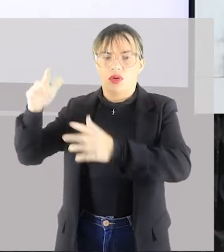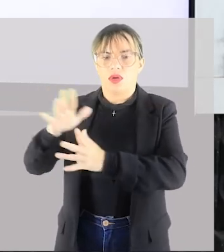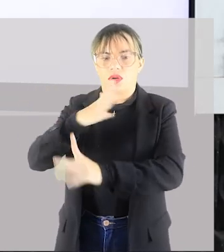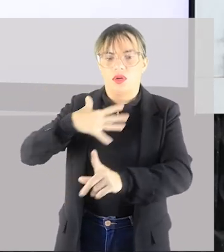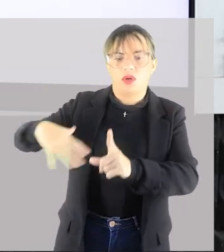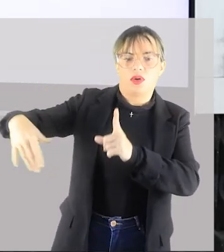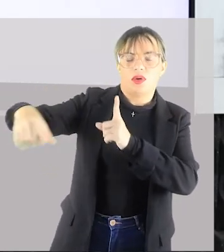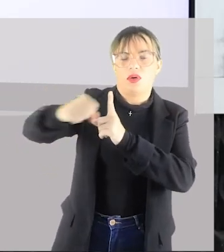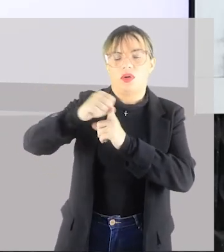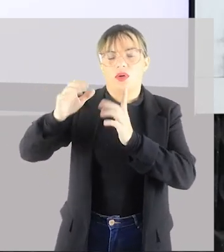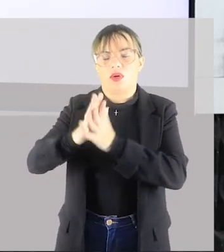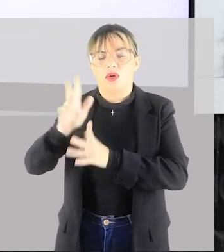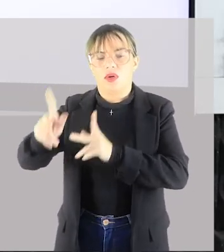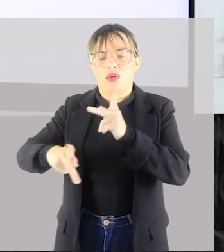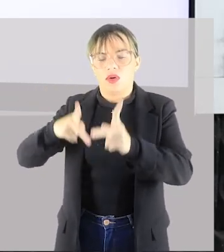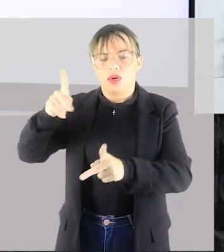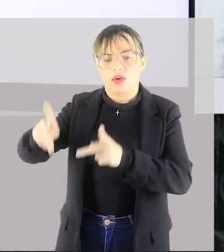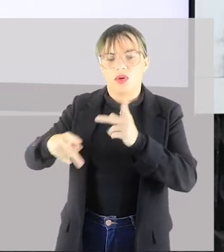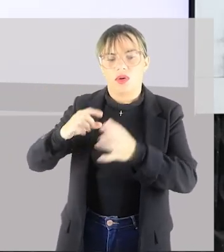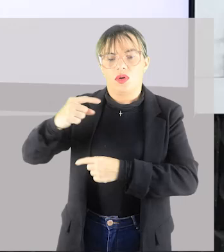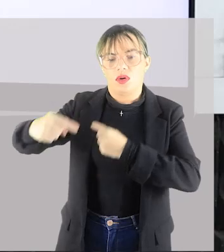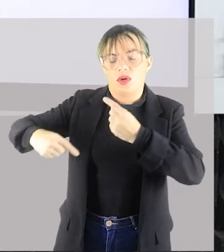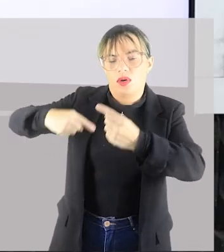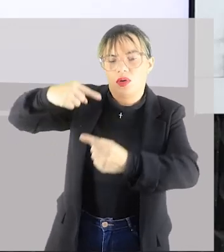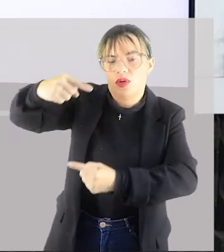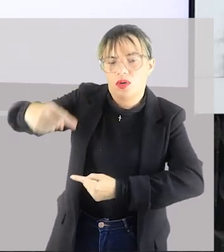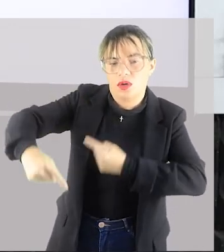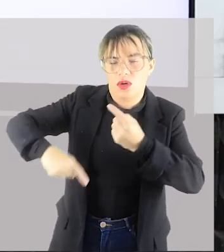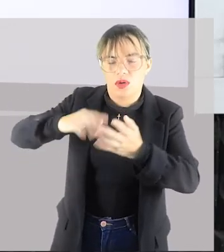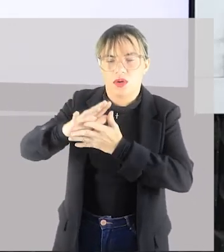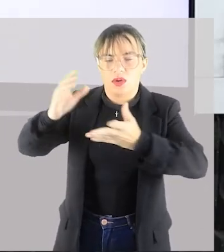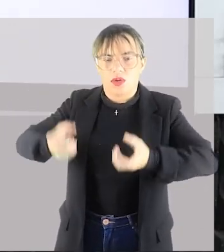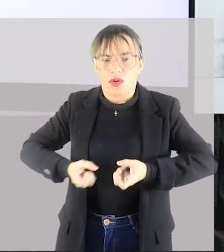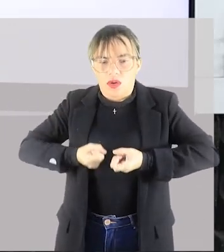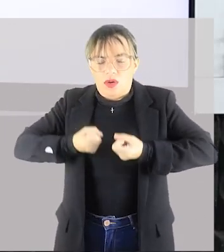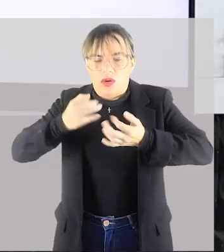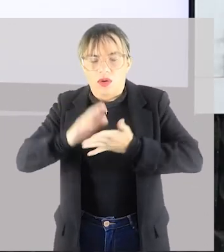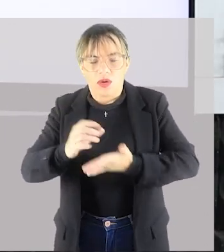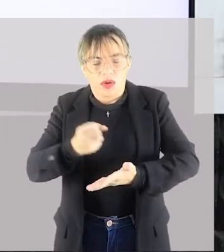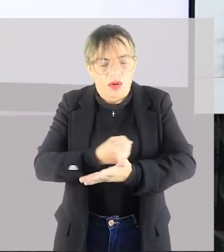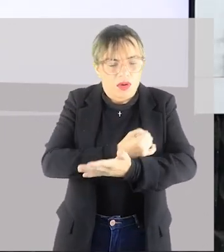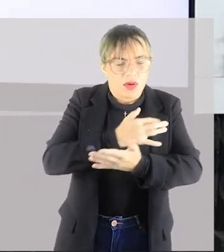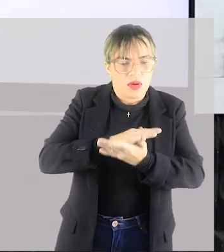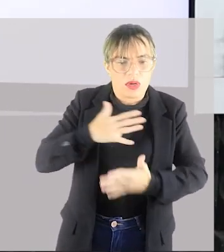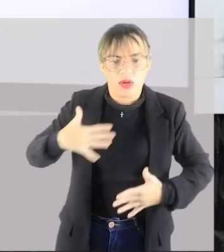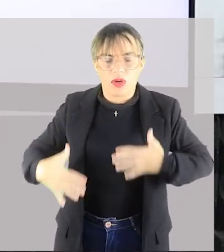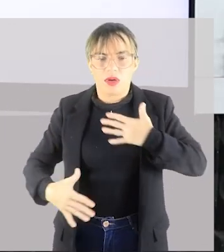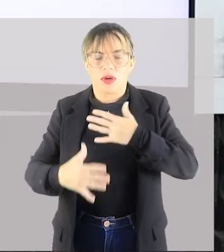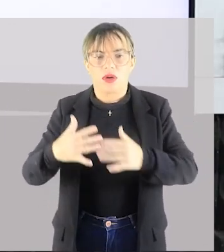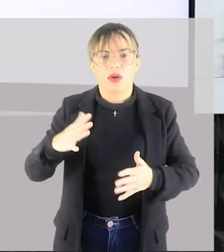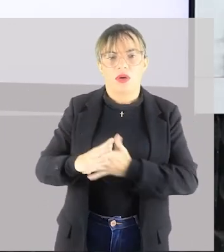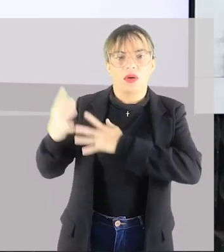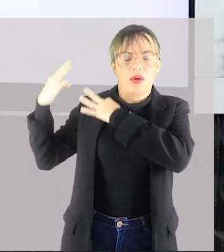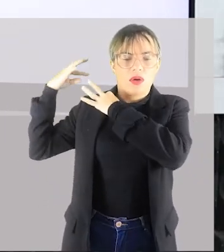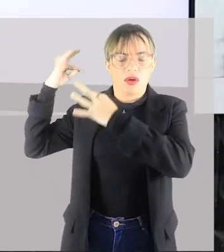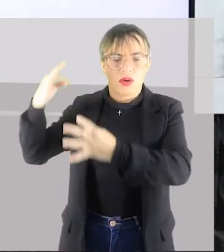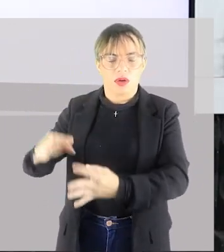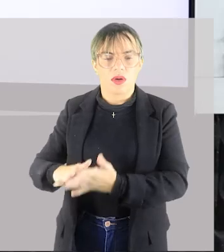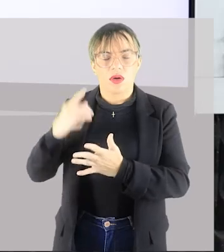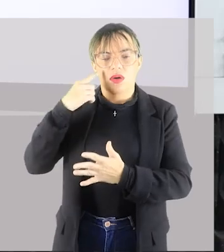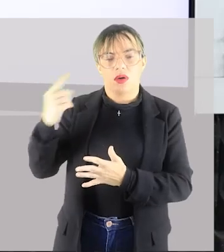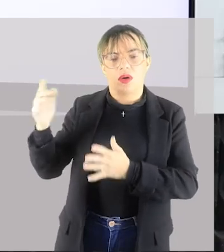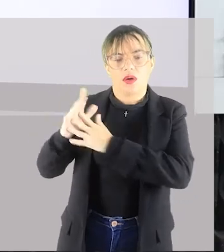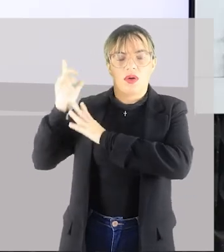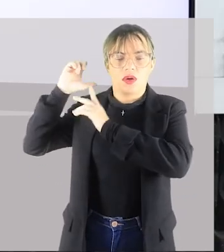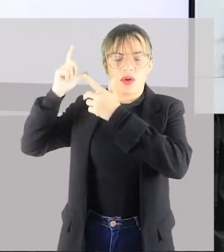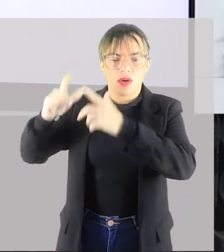povo. Já vai ser uma forma de expressar as tradições, as lendas, as músicas e